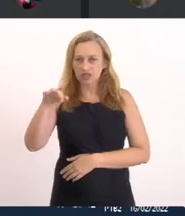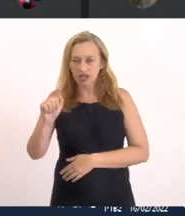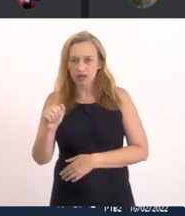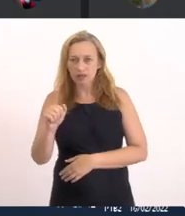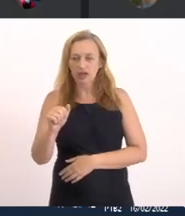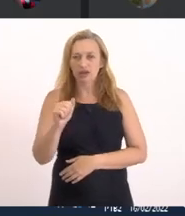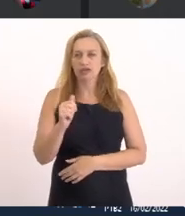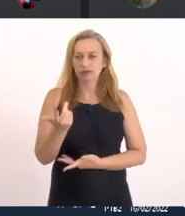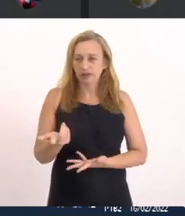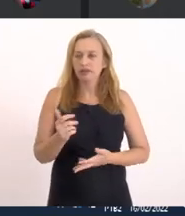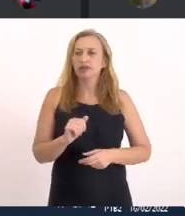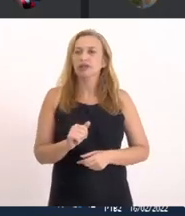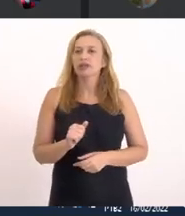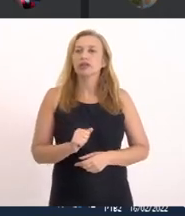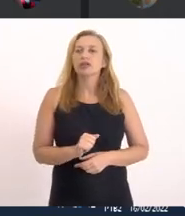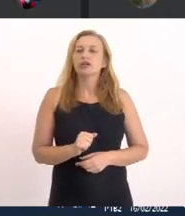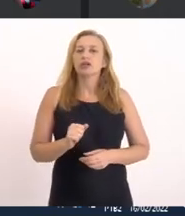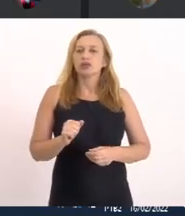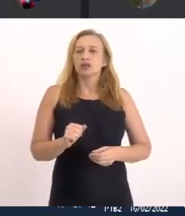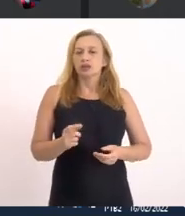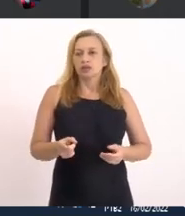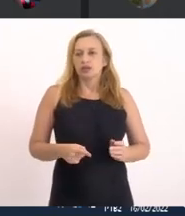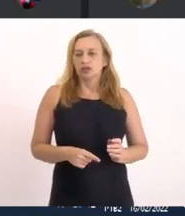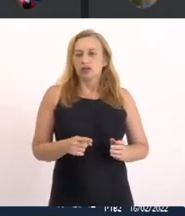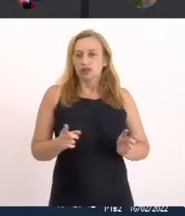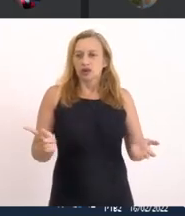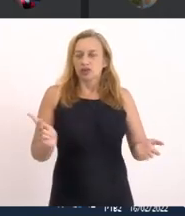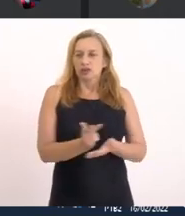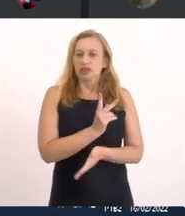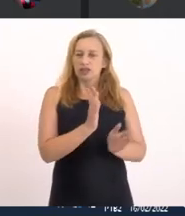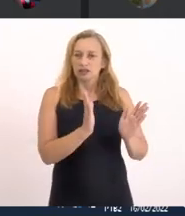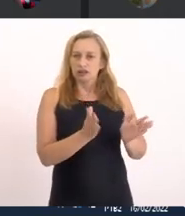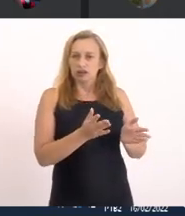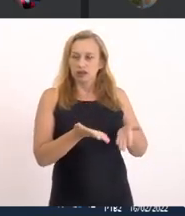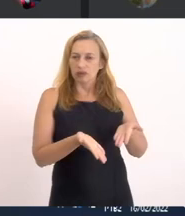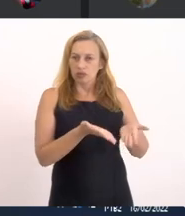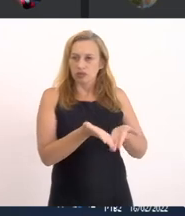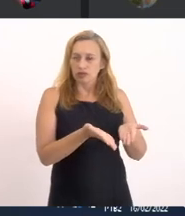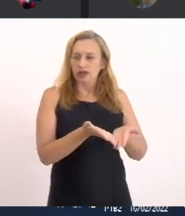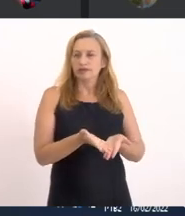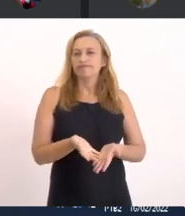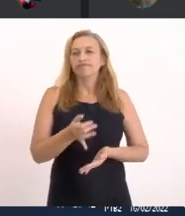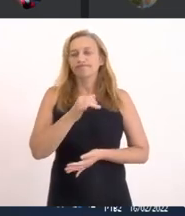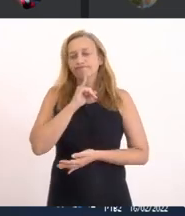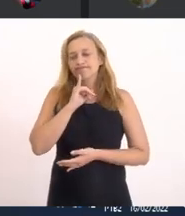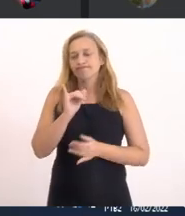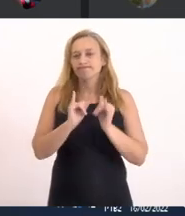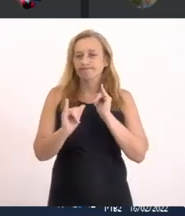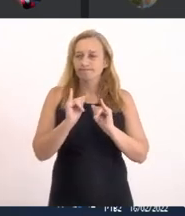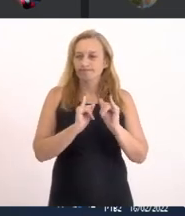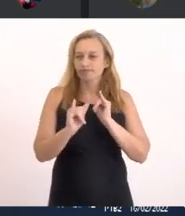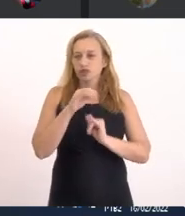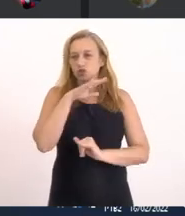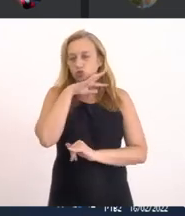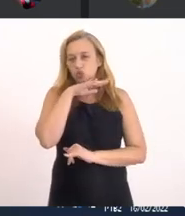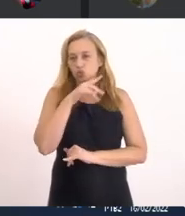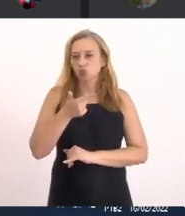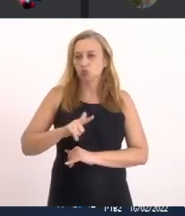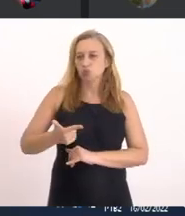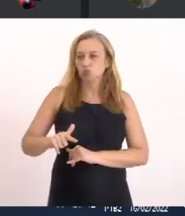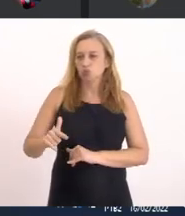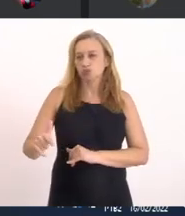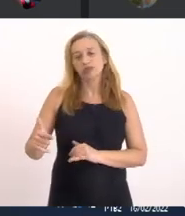É... Em processo De recuperação Como está acontecendo lá Infelizmente As notícias ruins É que repercutem